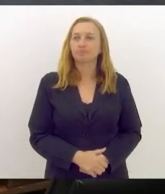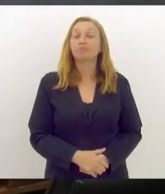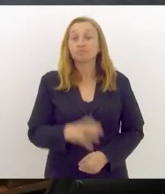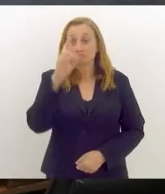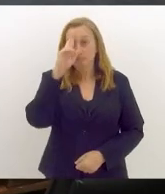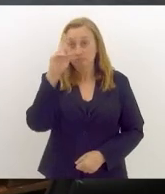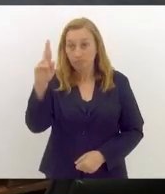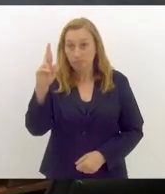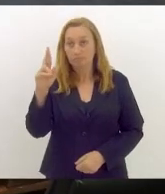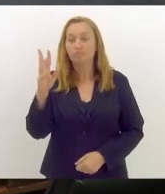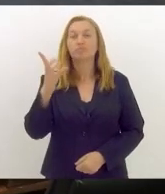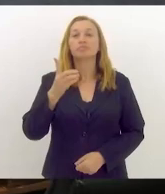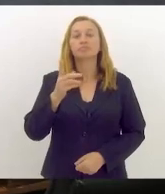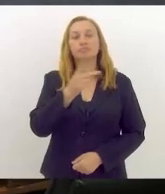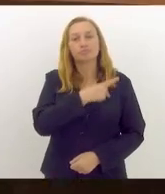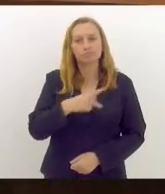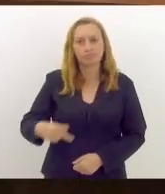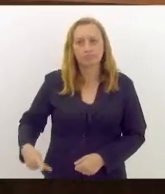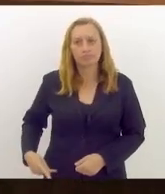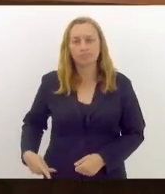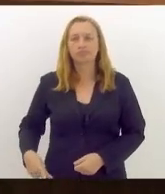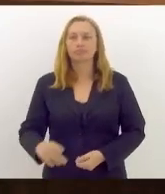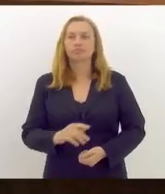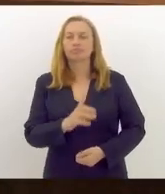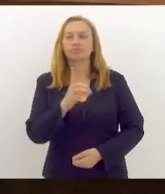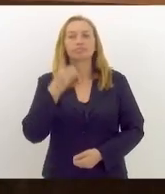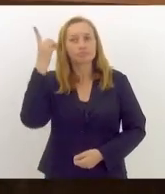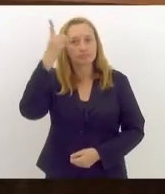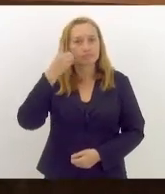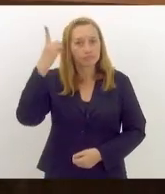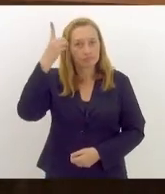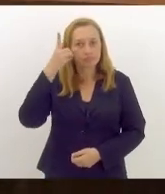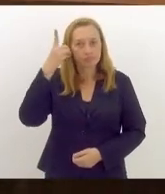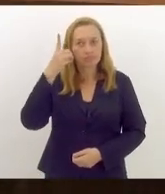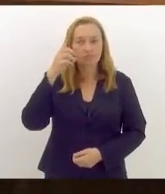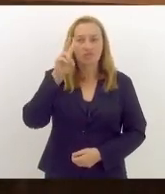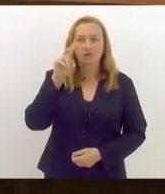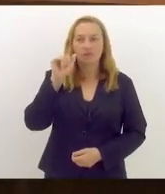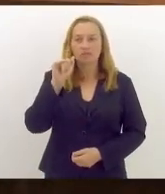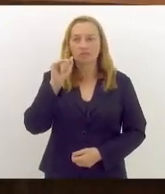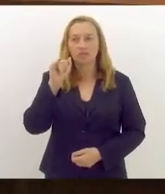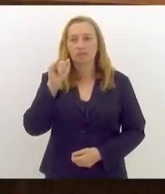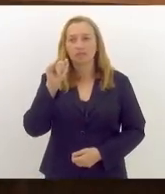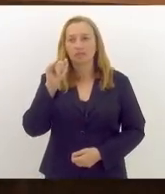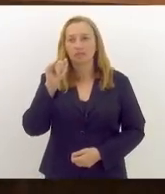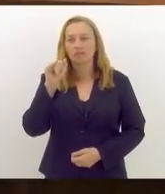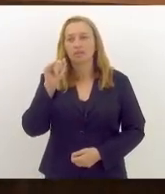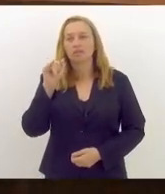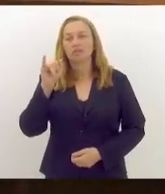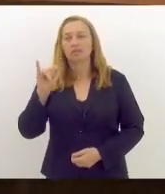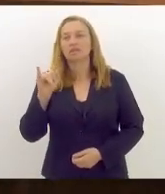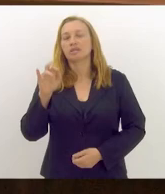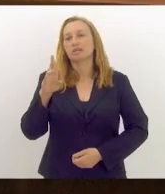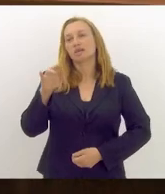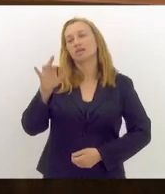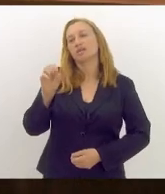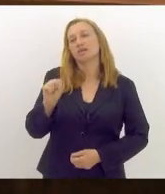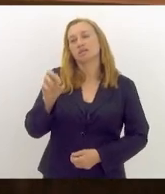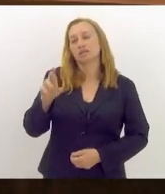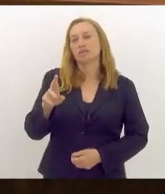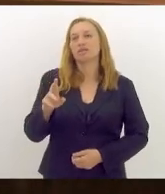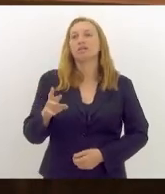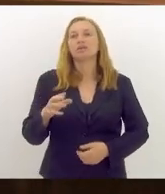Senhor presidente, deputado Val d'Aceaz, a ata reflete com